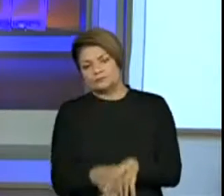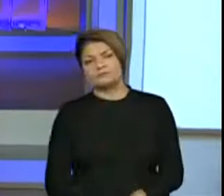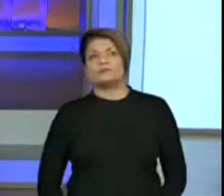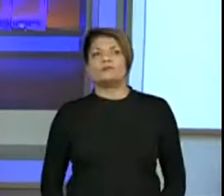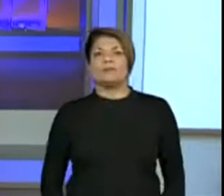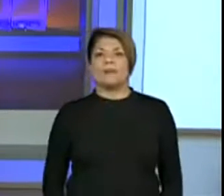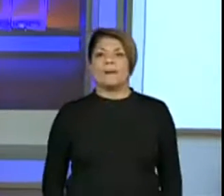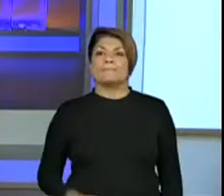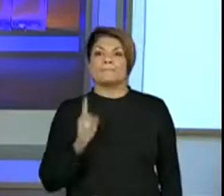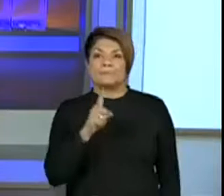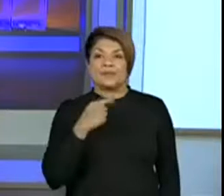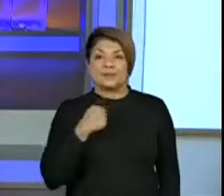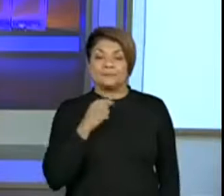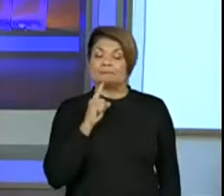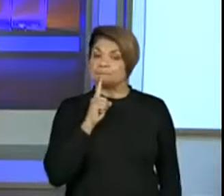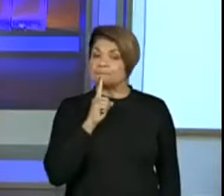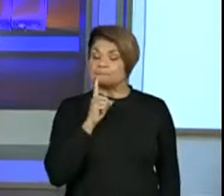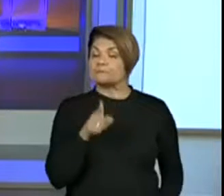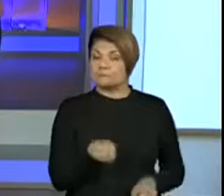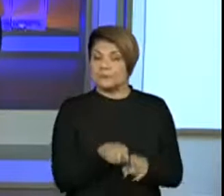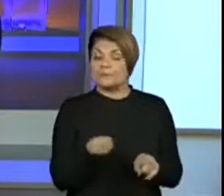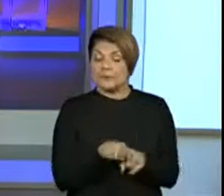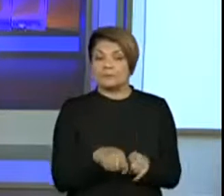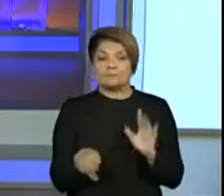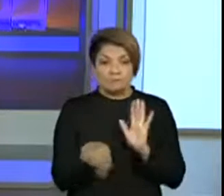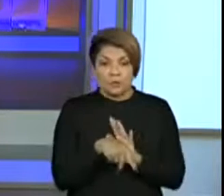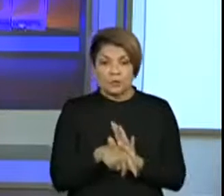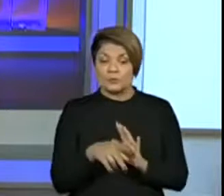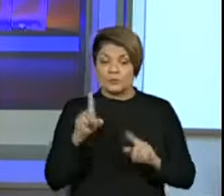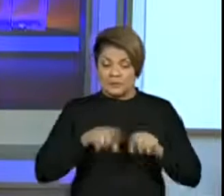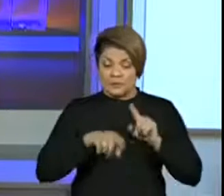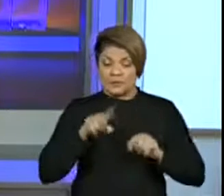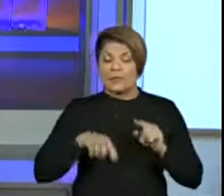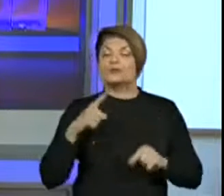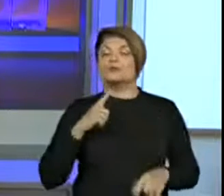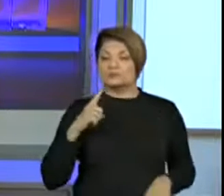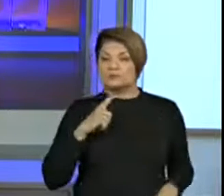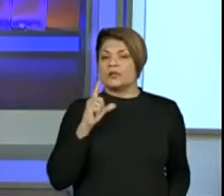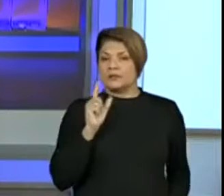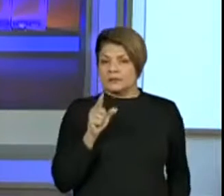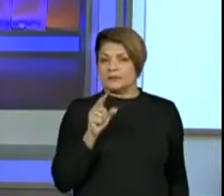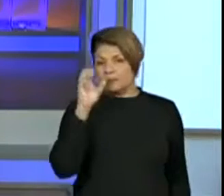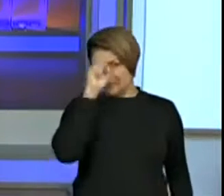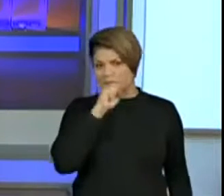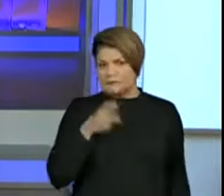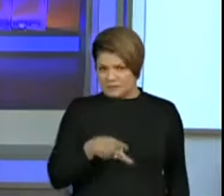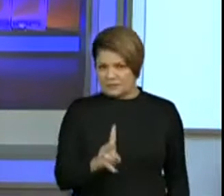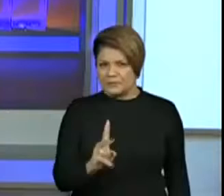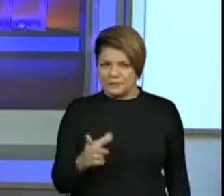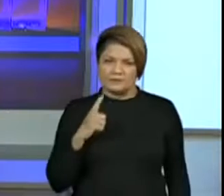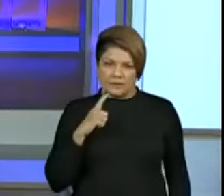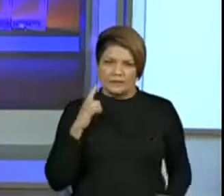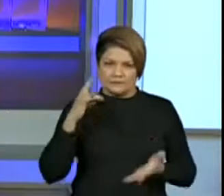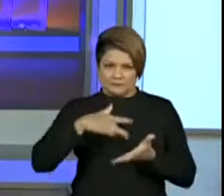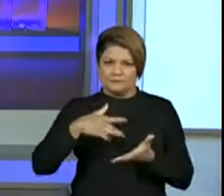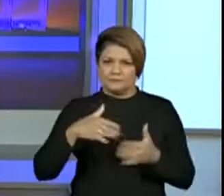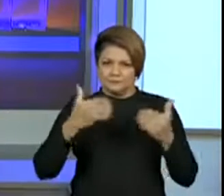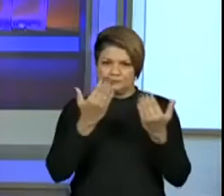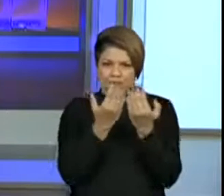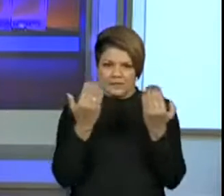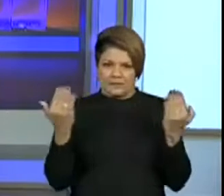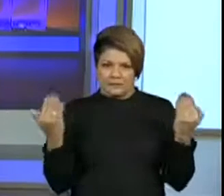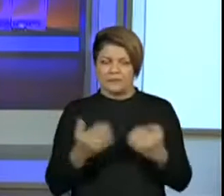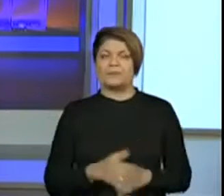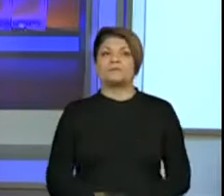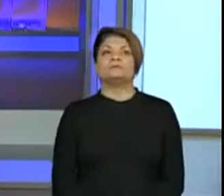próprio material, vocês têm também aí as cartelas, tá bom? Os alunos que tiverem o material, muito legal. Isso. Então, vamos lá, que ele